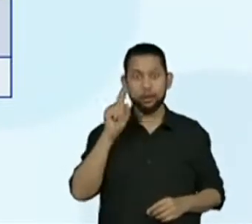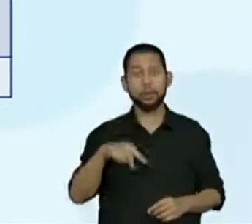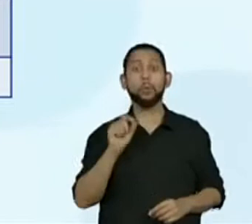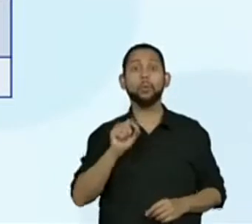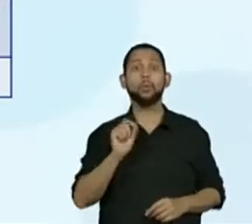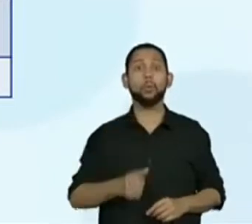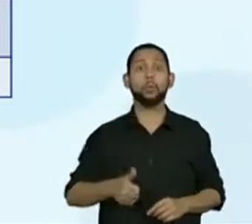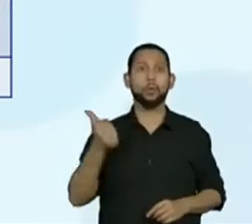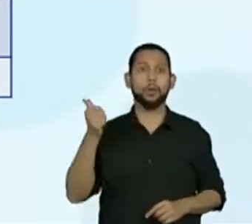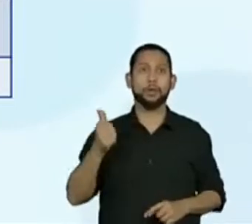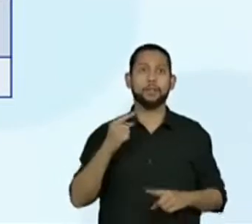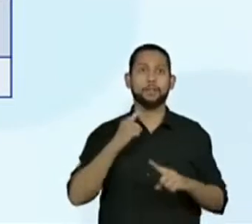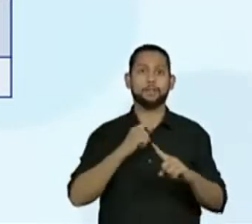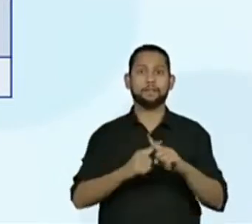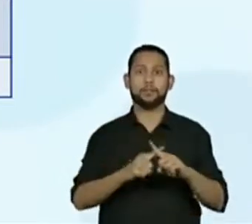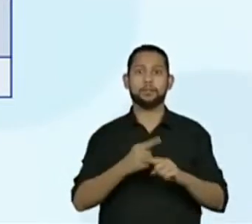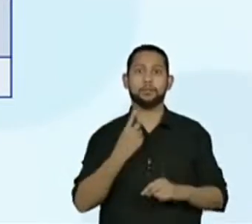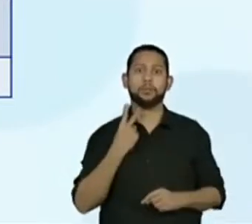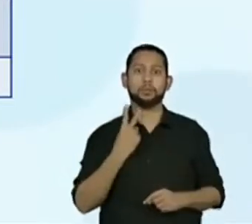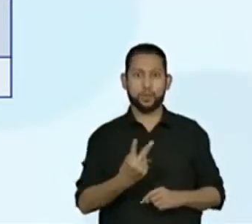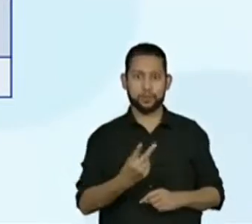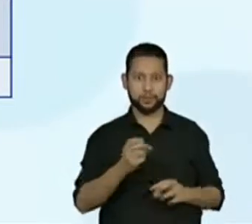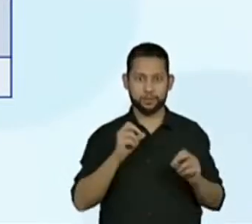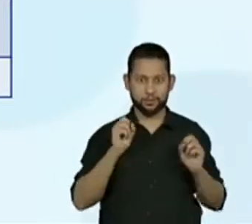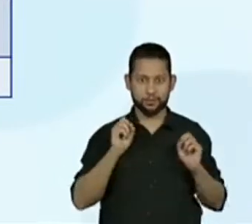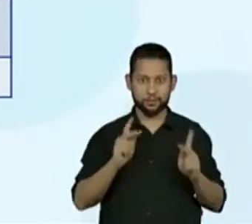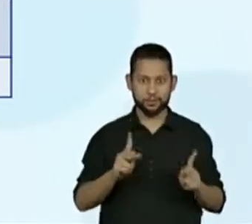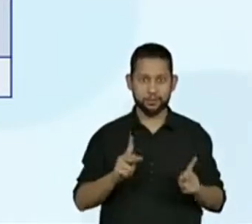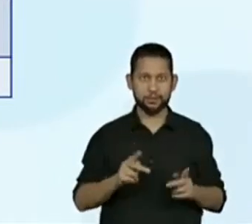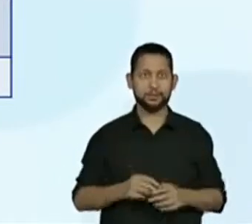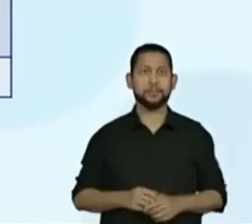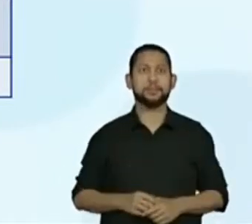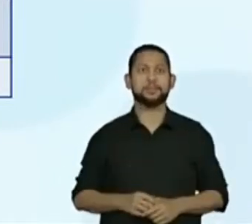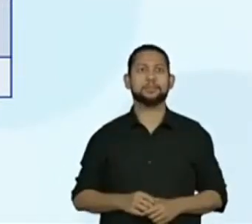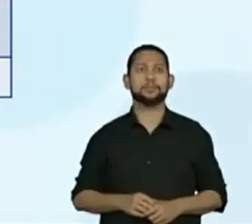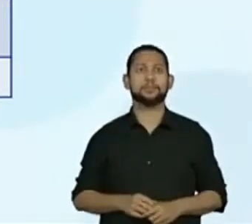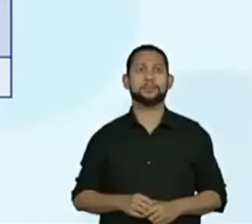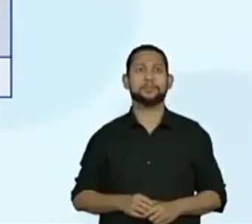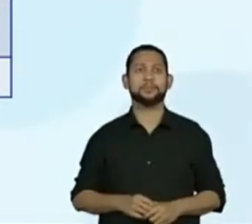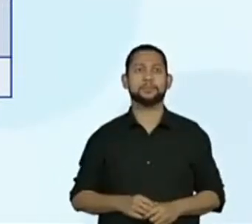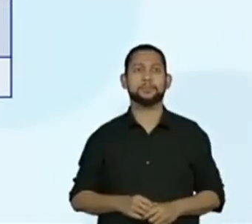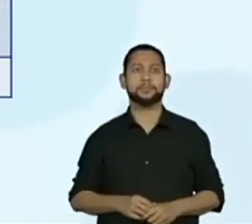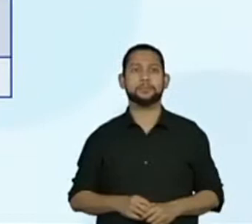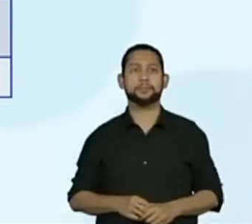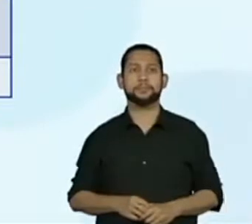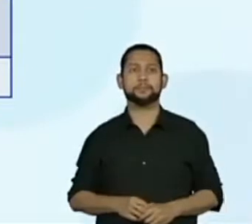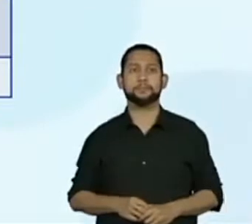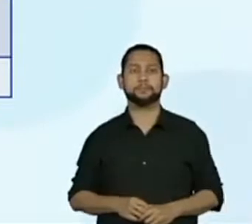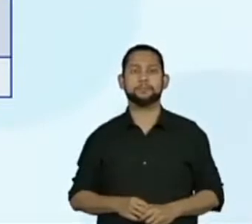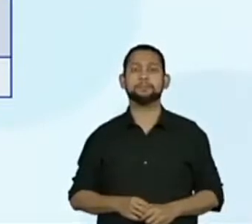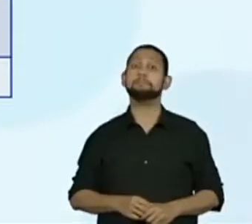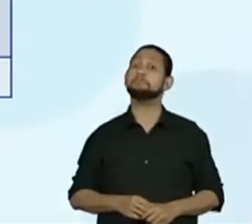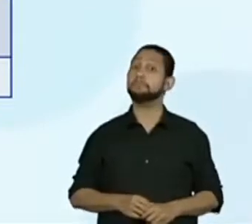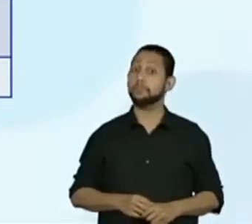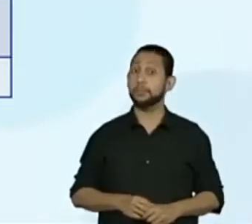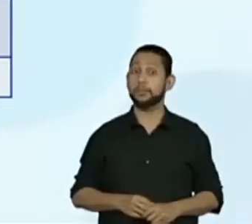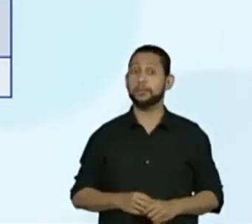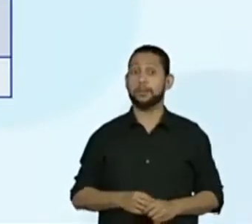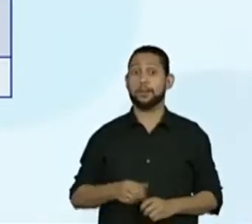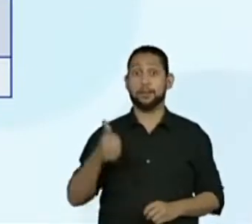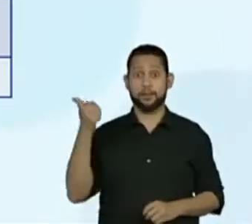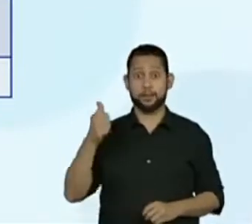é vezes 2, tá bom? Pode ir orar. Muito bem. Então, na